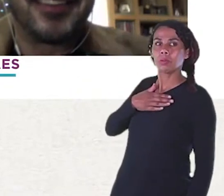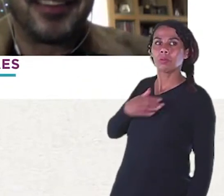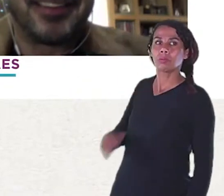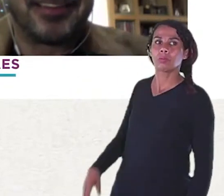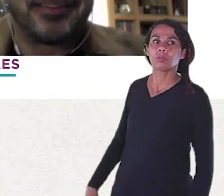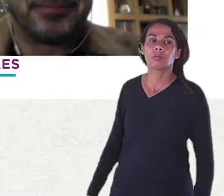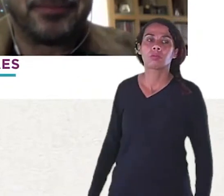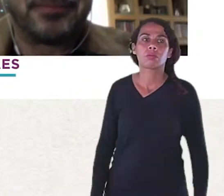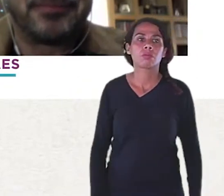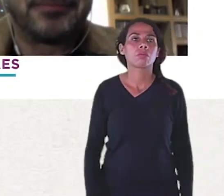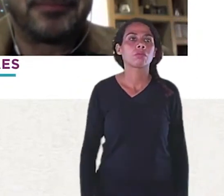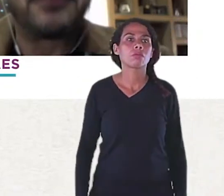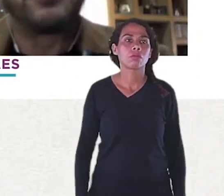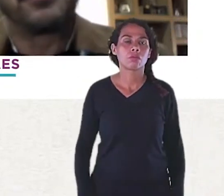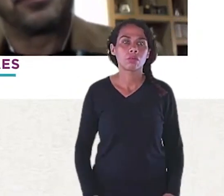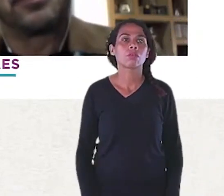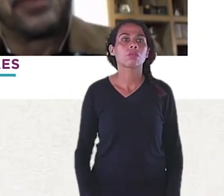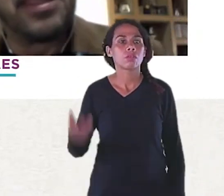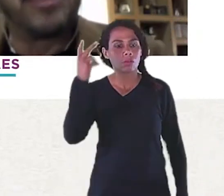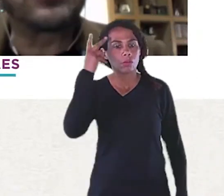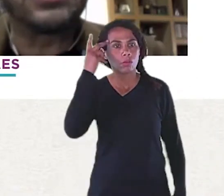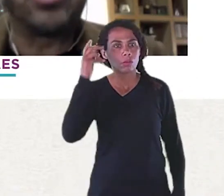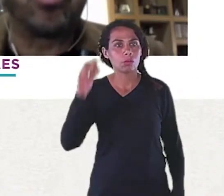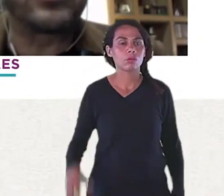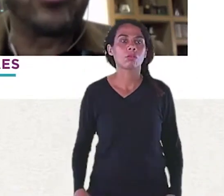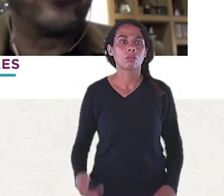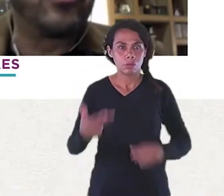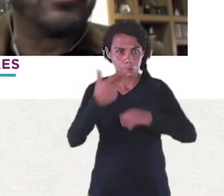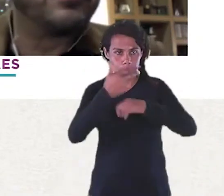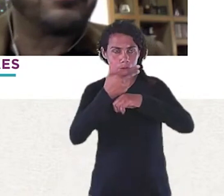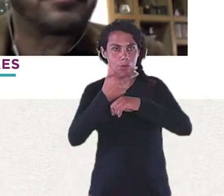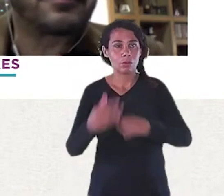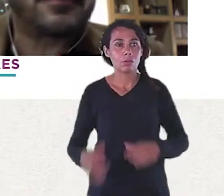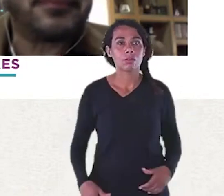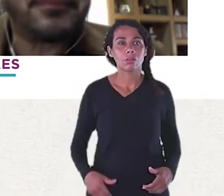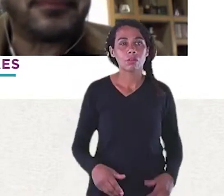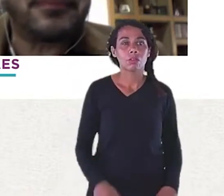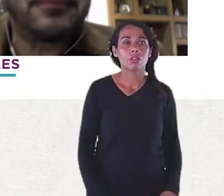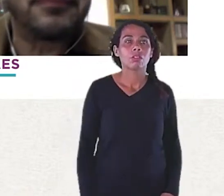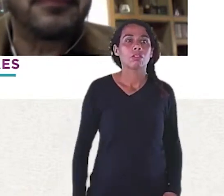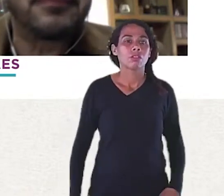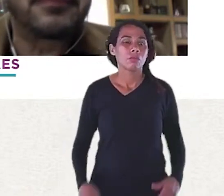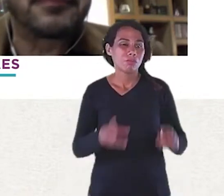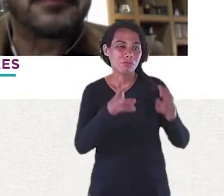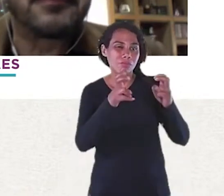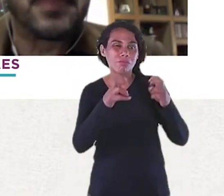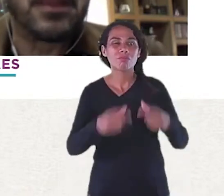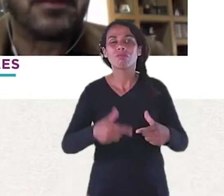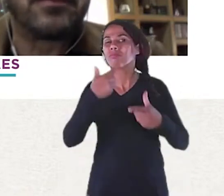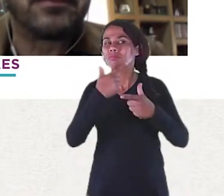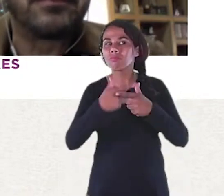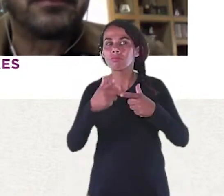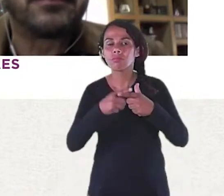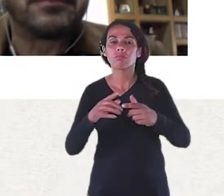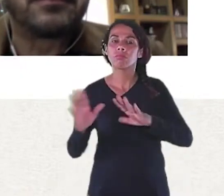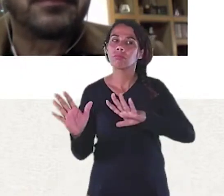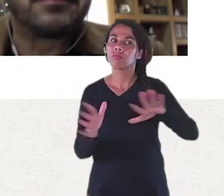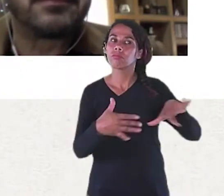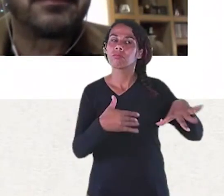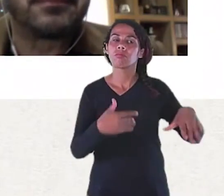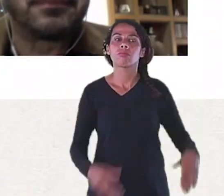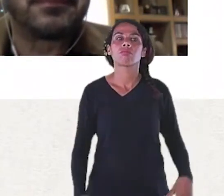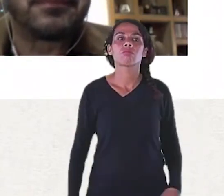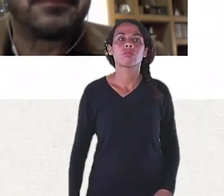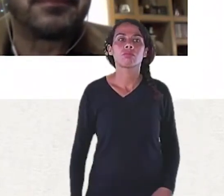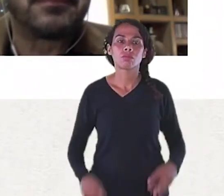Beleza, voltou Eu não sei até onde você ouviu Eu tenho certeza que na reprodução